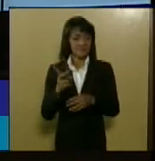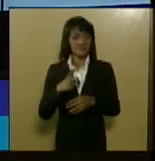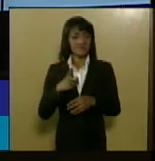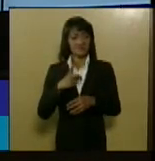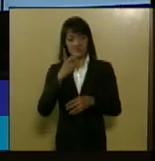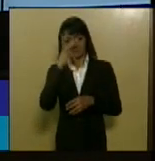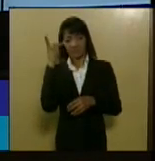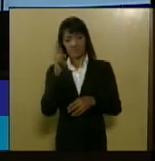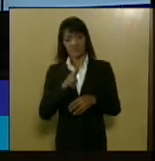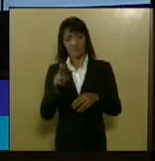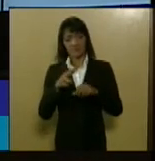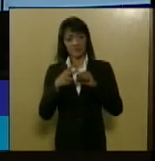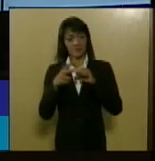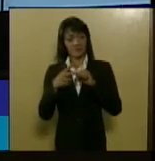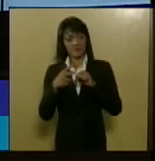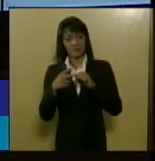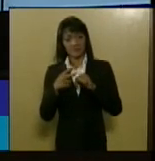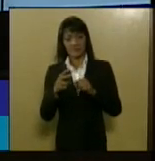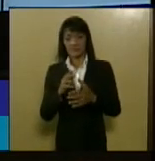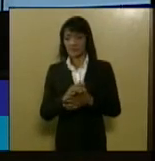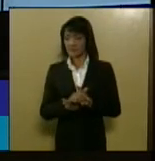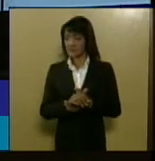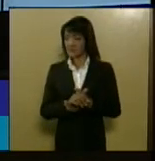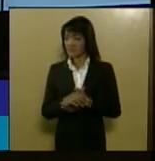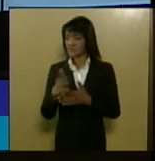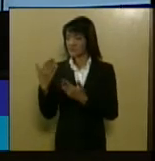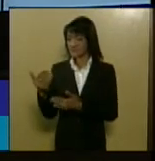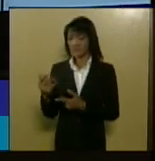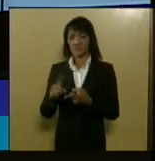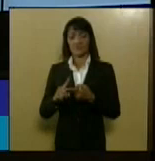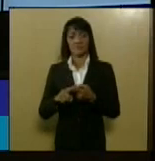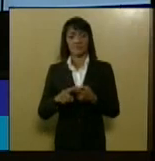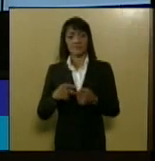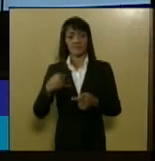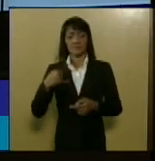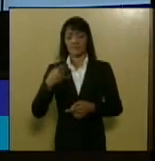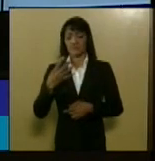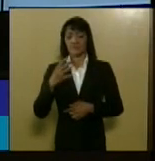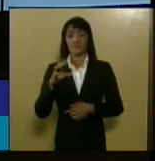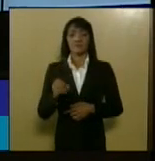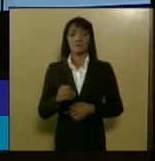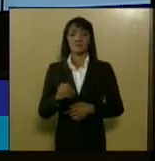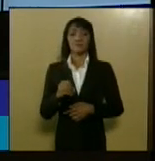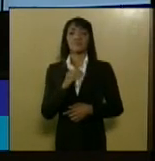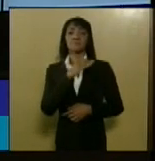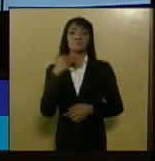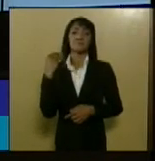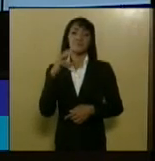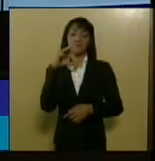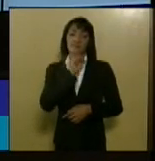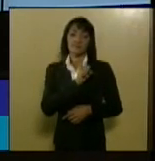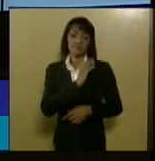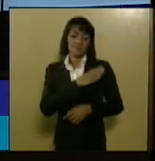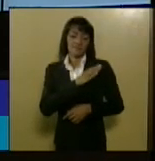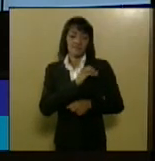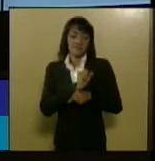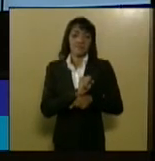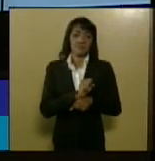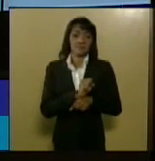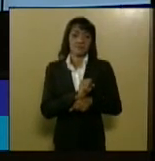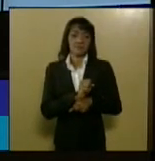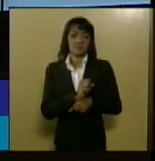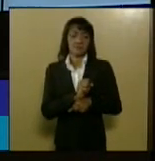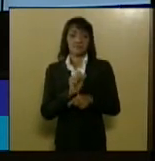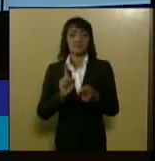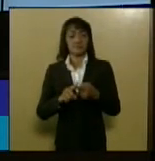fumantes em idade jovens indivíduos tem infarto com 40 anos devido ao que eu falei a viscosidade sanguínea aumentar um